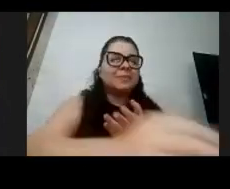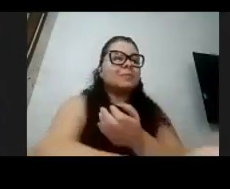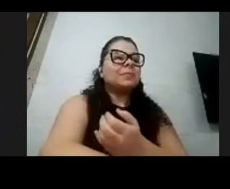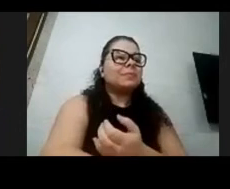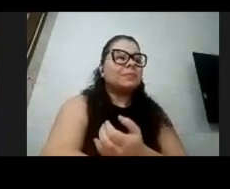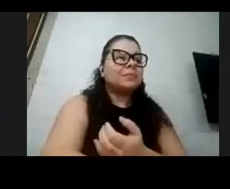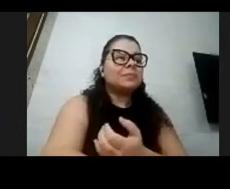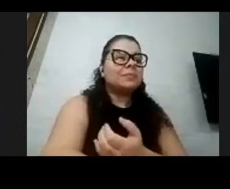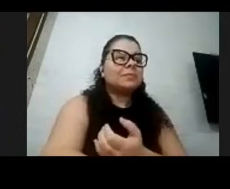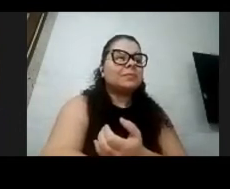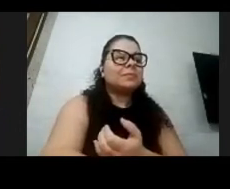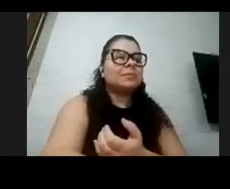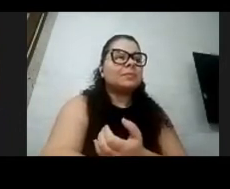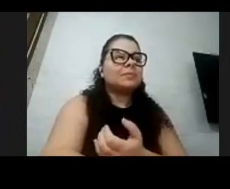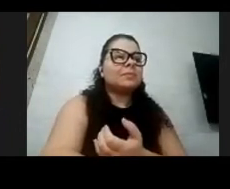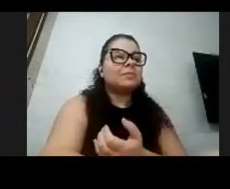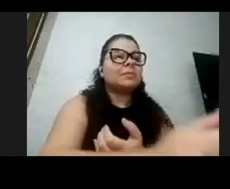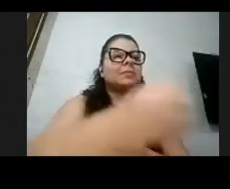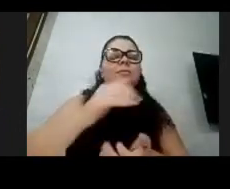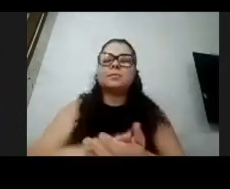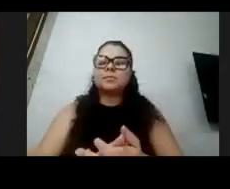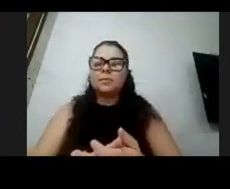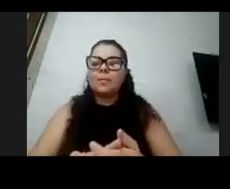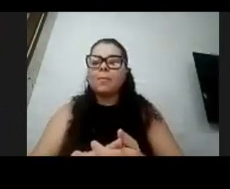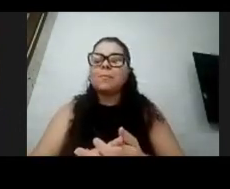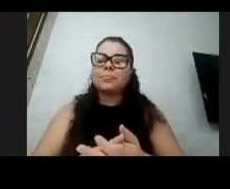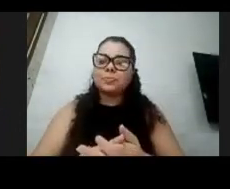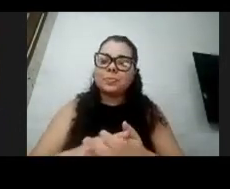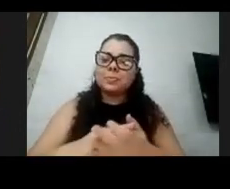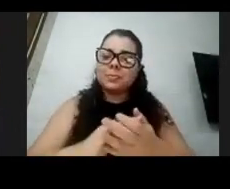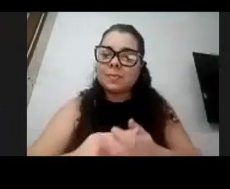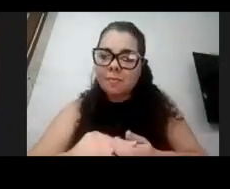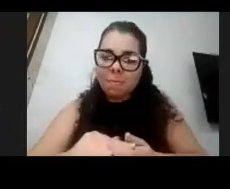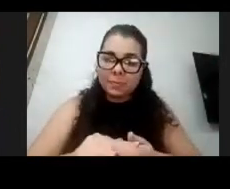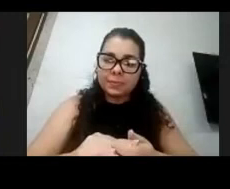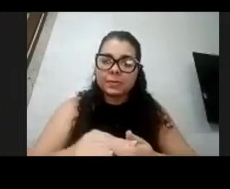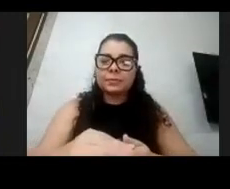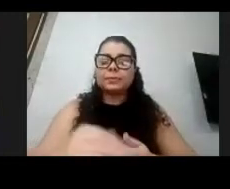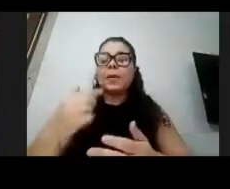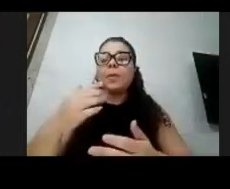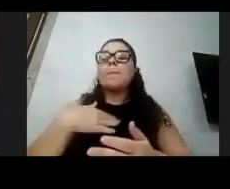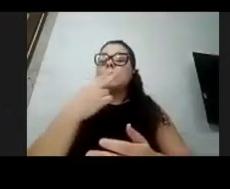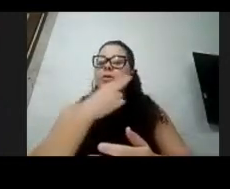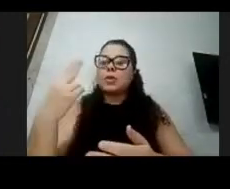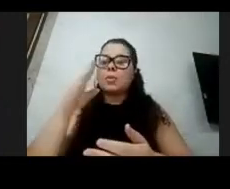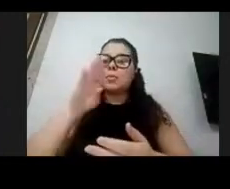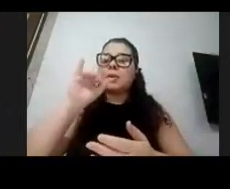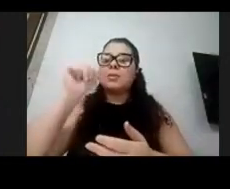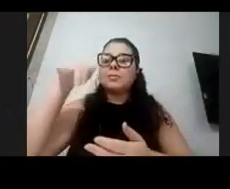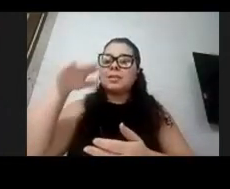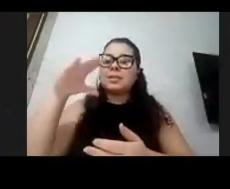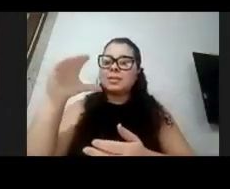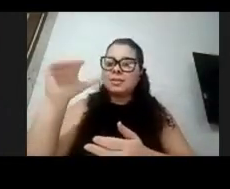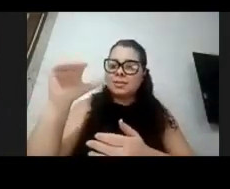juntando a gente, segue nos acompanhando. Eu sou Bianca, sou uma das fundadoras do